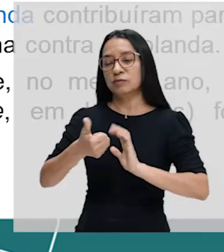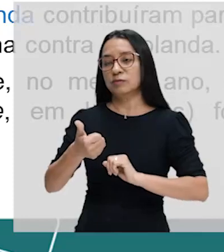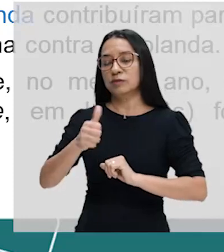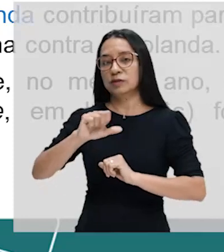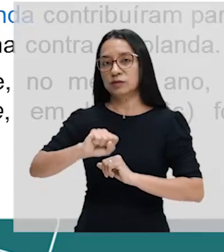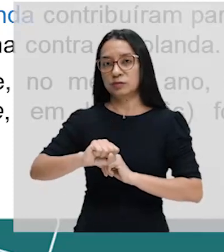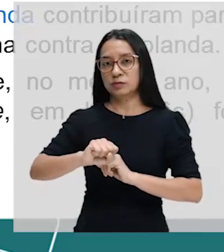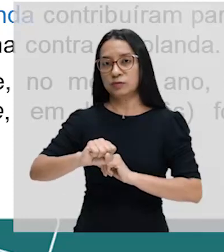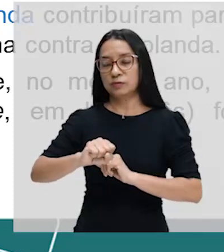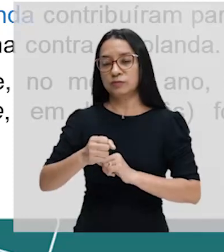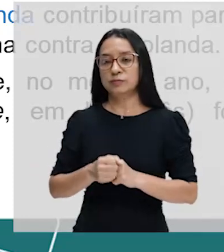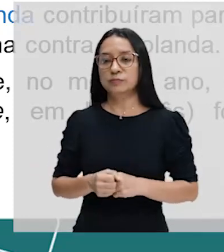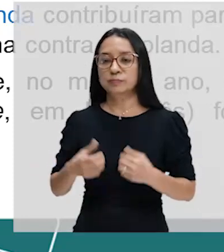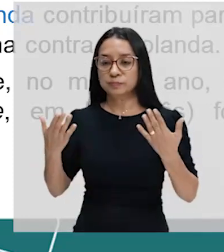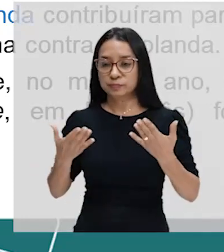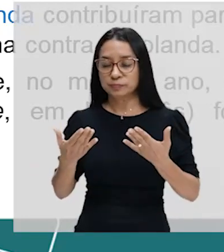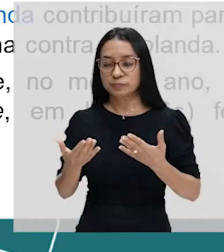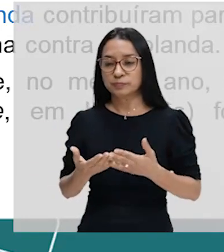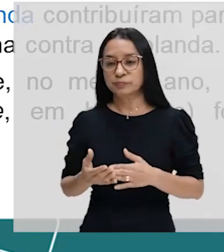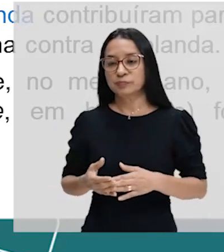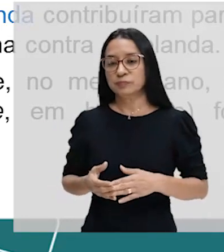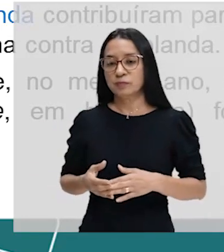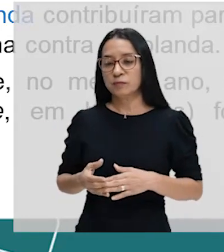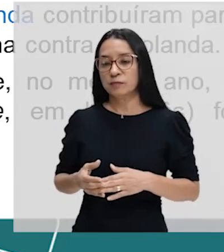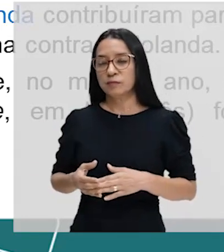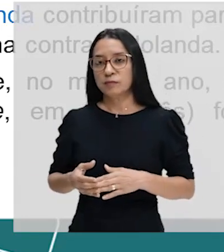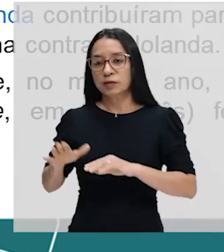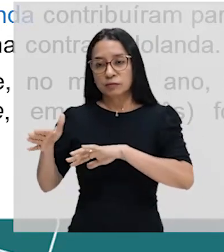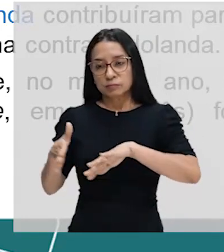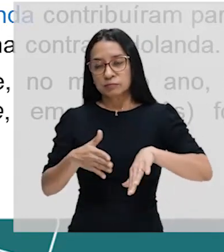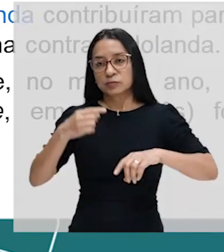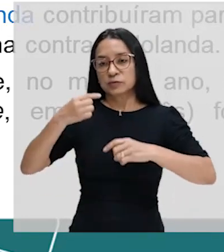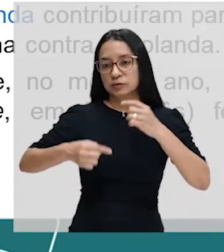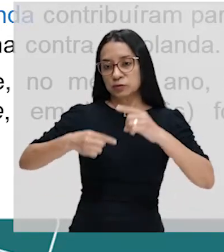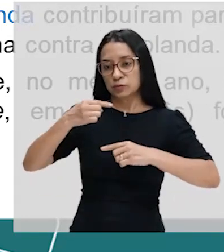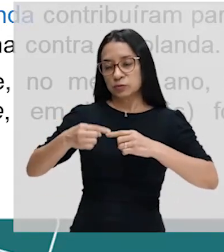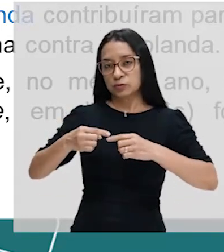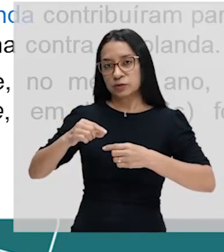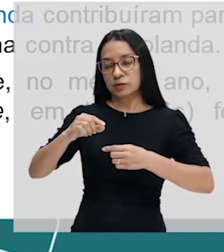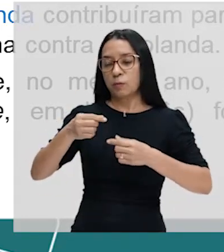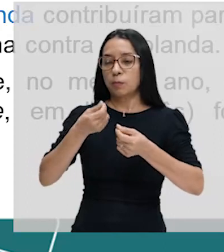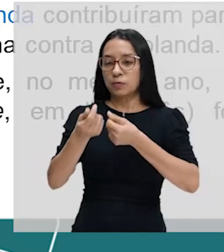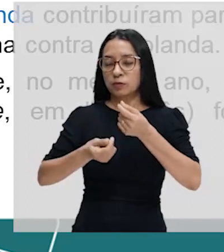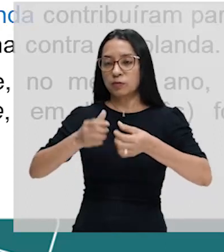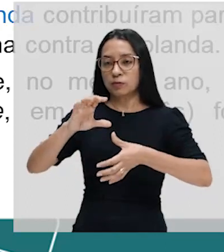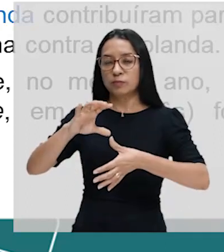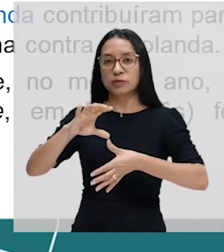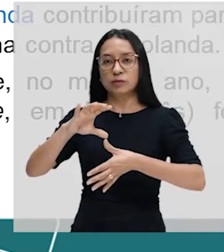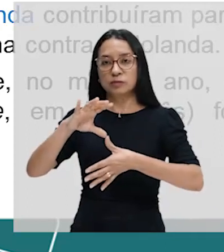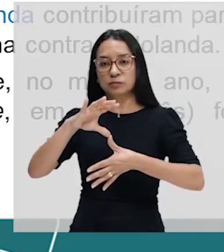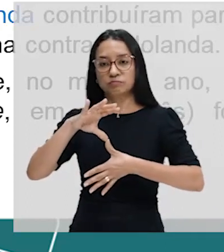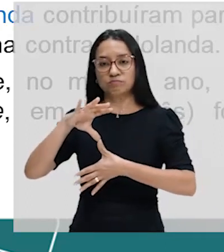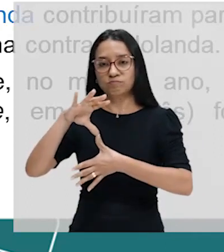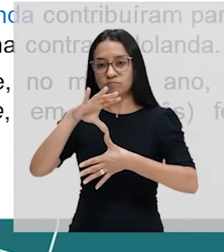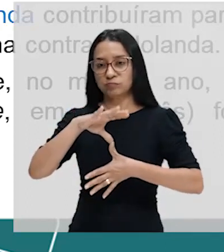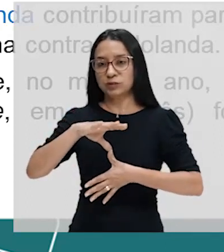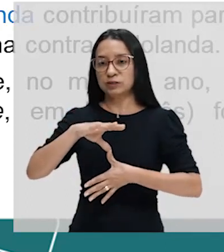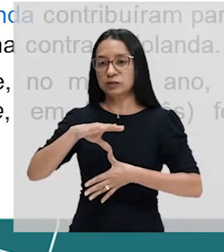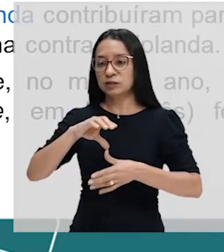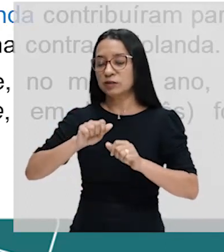Saindo dessa discussão da economia colonial, nós temos aqui o chamado Brasil holandês,